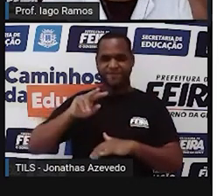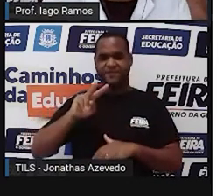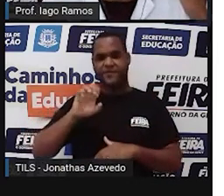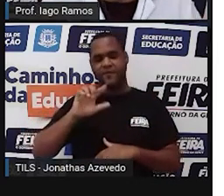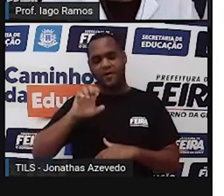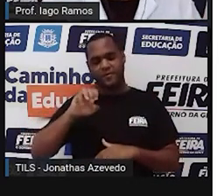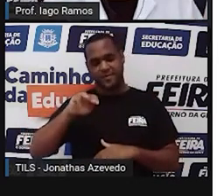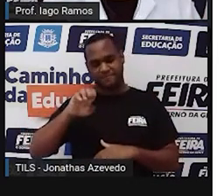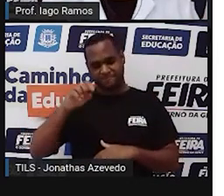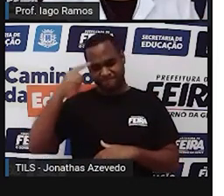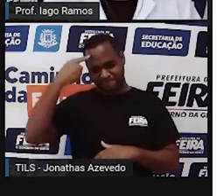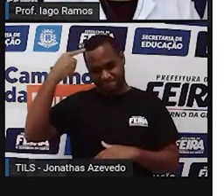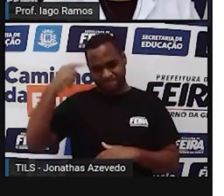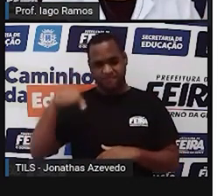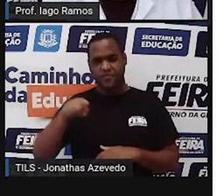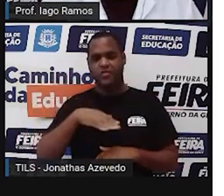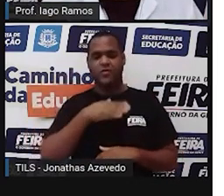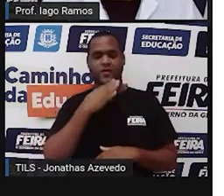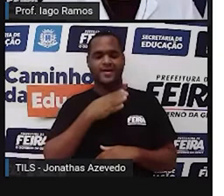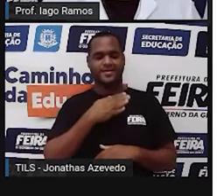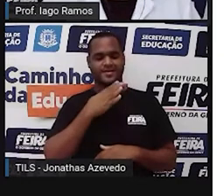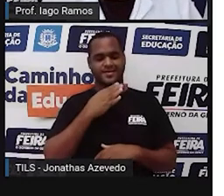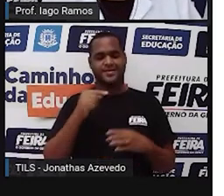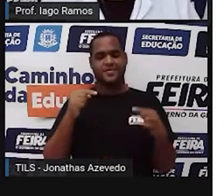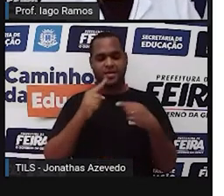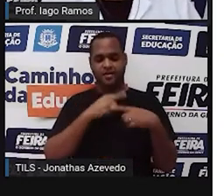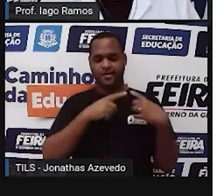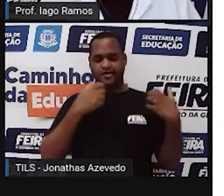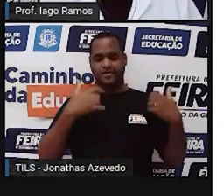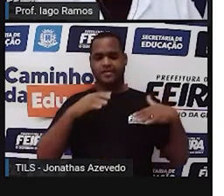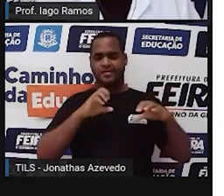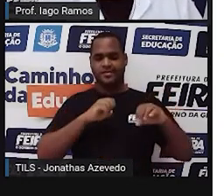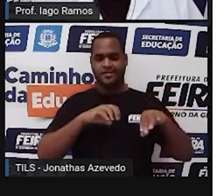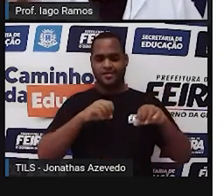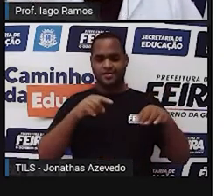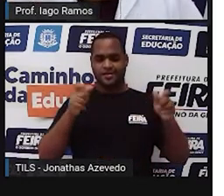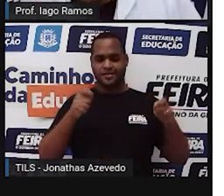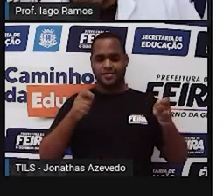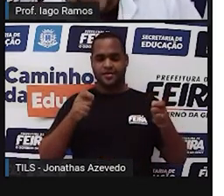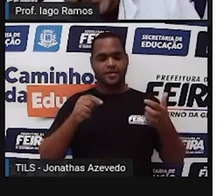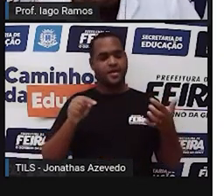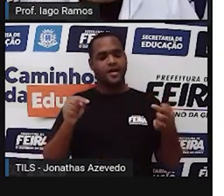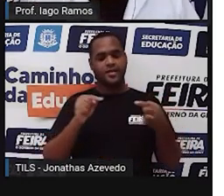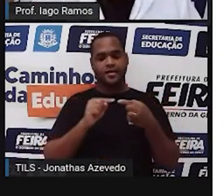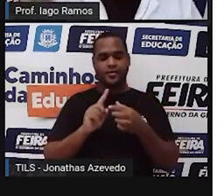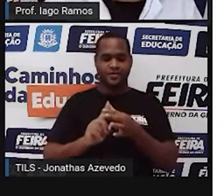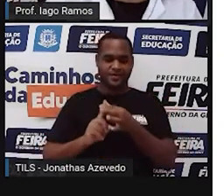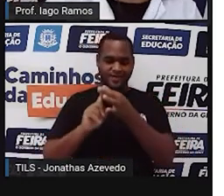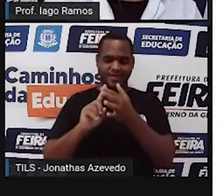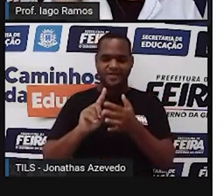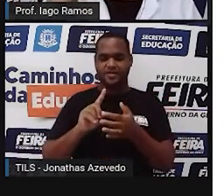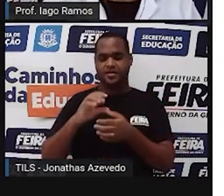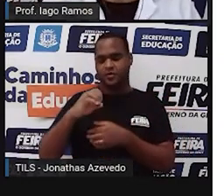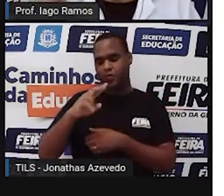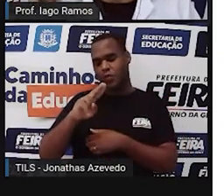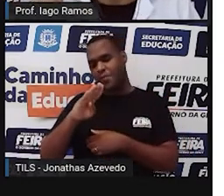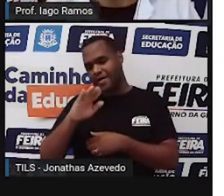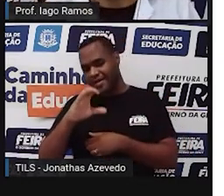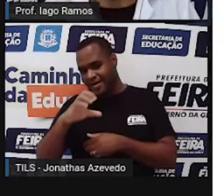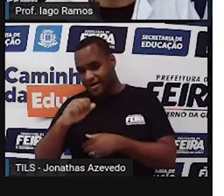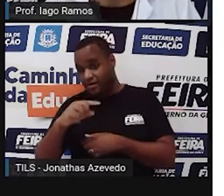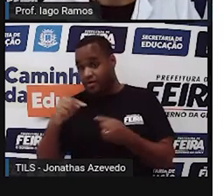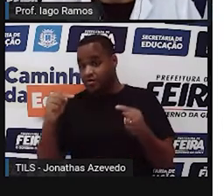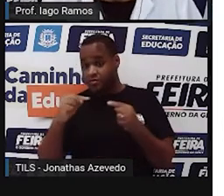já tem esse conhecimento aí de aulas anteriores, né? Essas unidades cúbicas têm a ver com